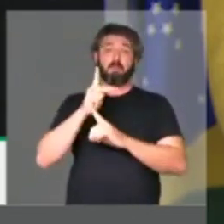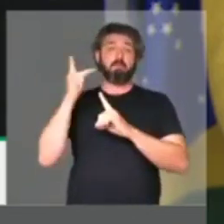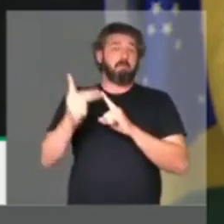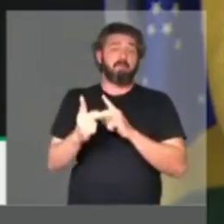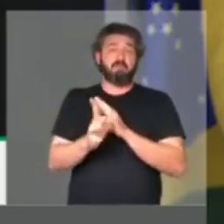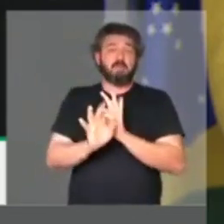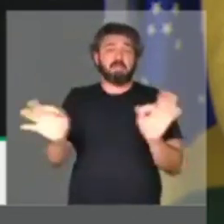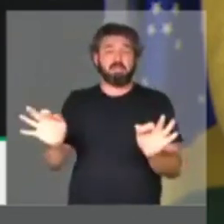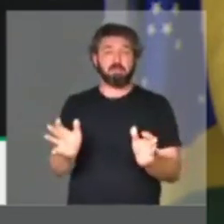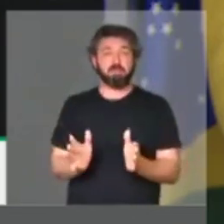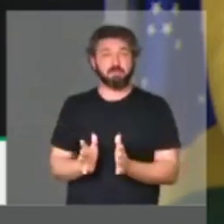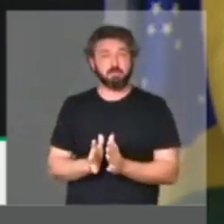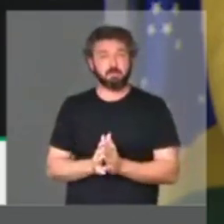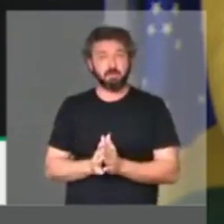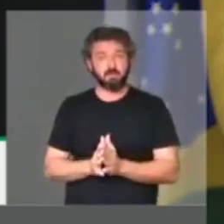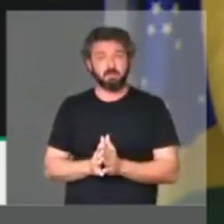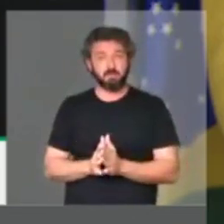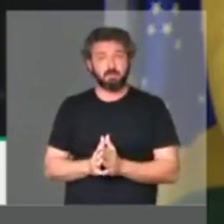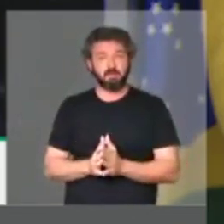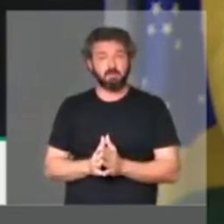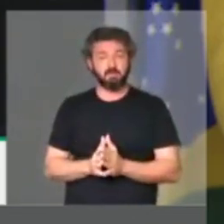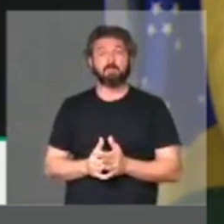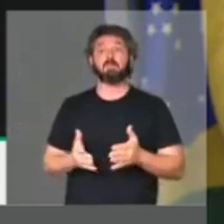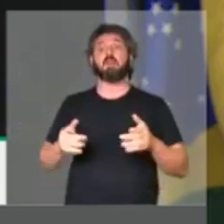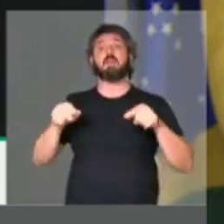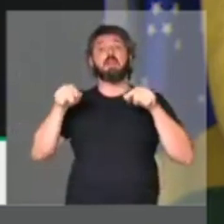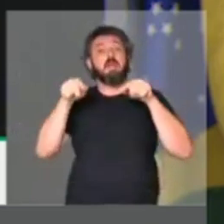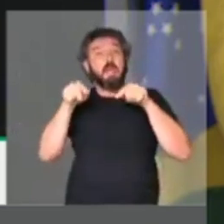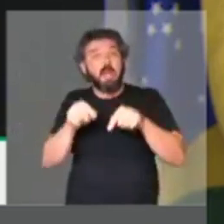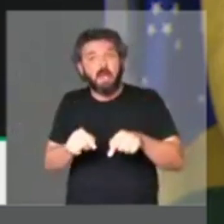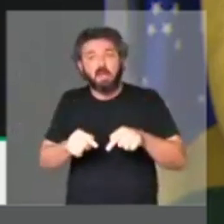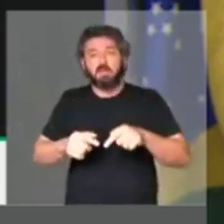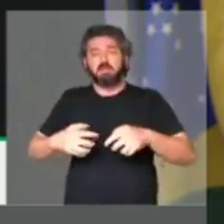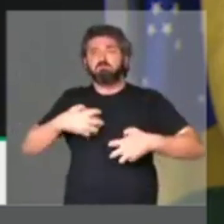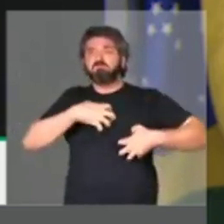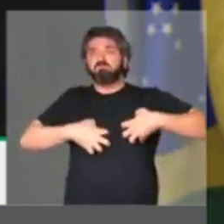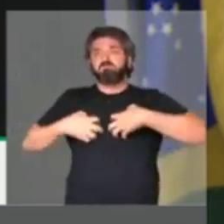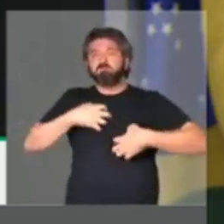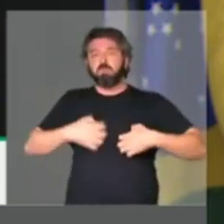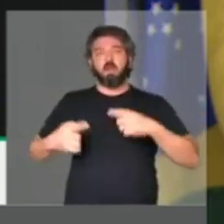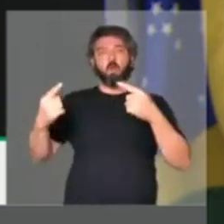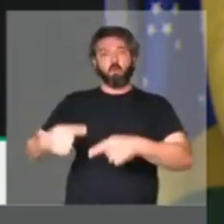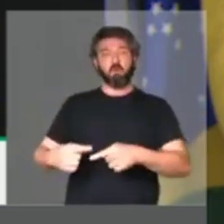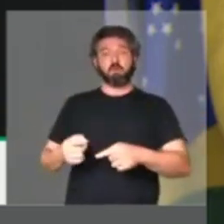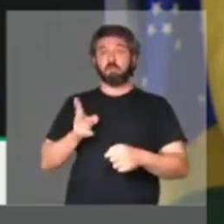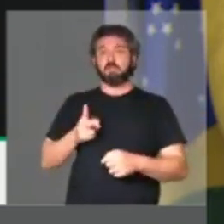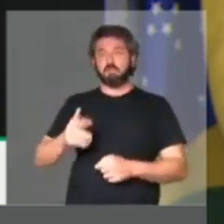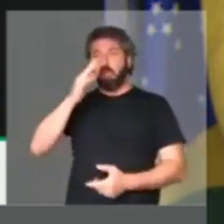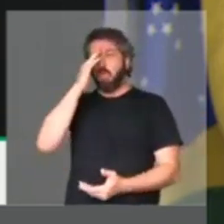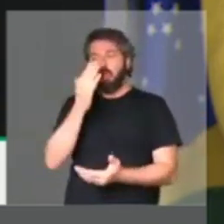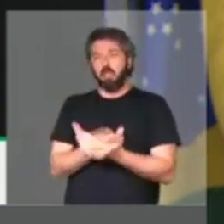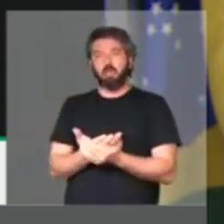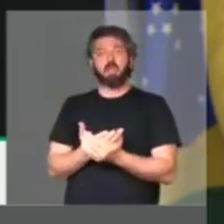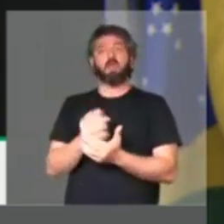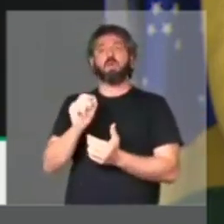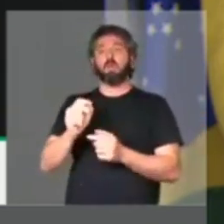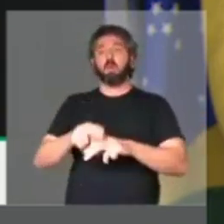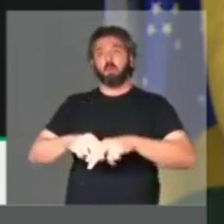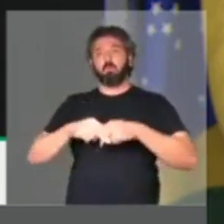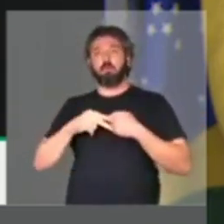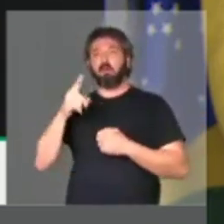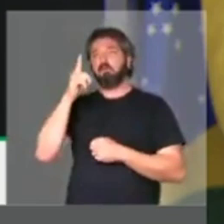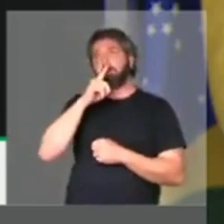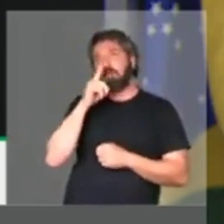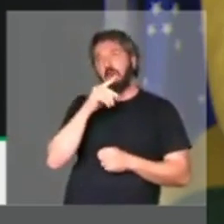previdenciária. Foi construída essa maioria e é isso que tanto incomoda a oposição, que sempre acreditou que devido às